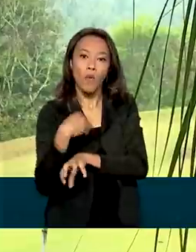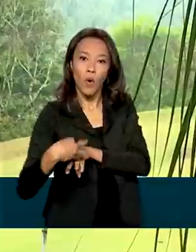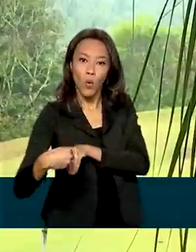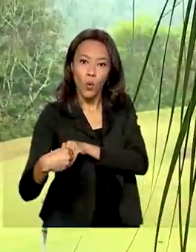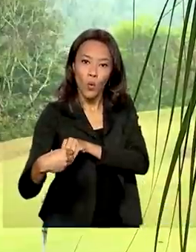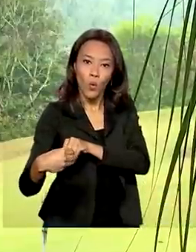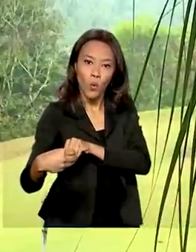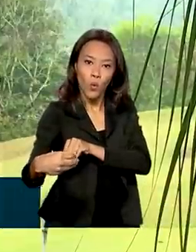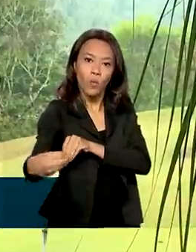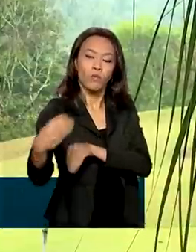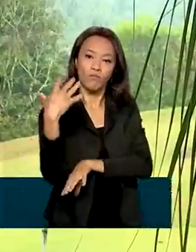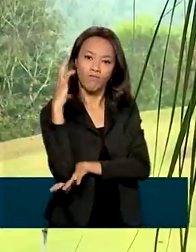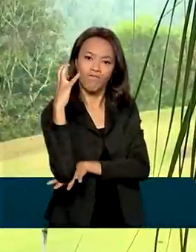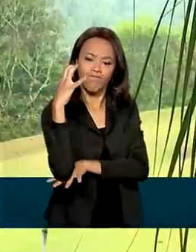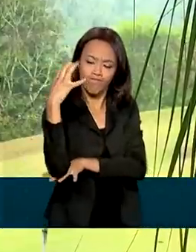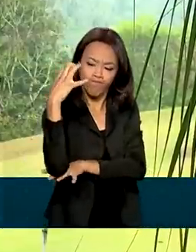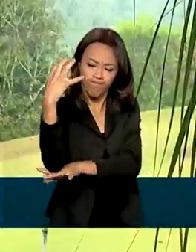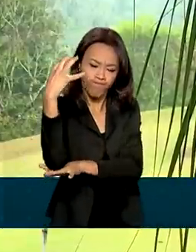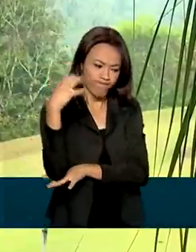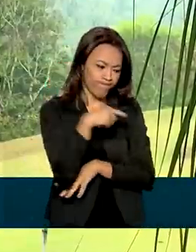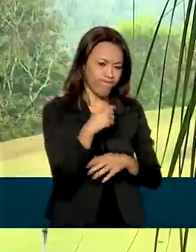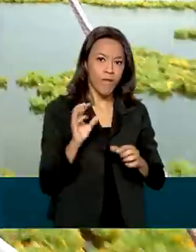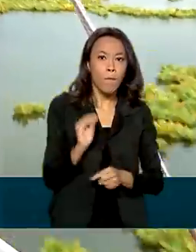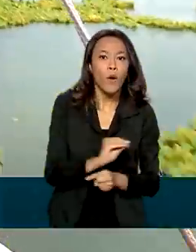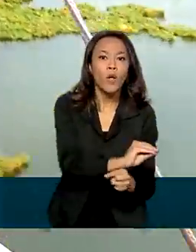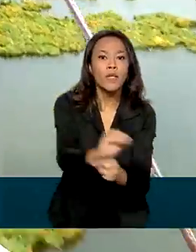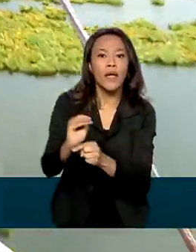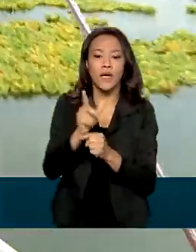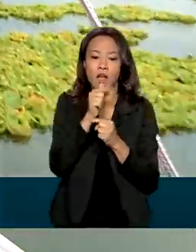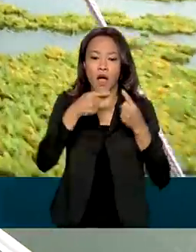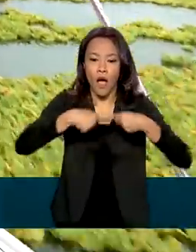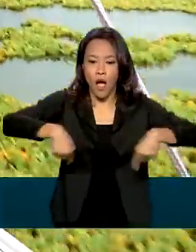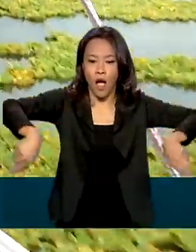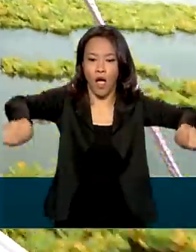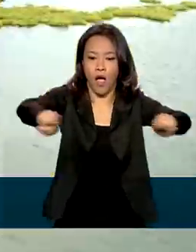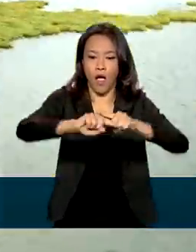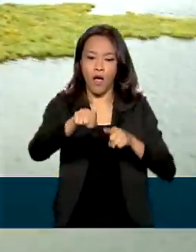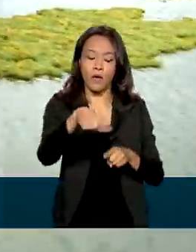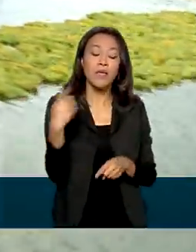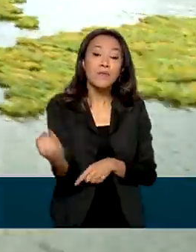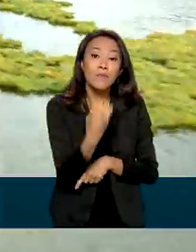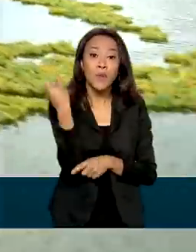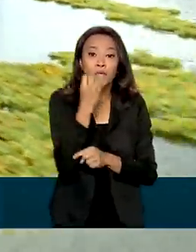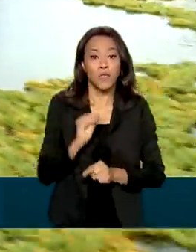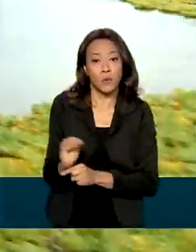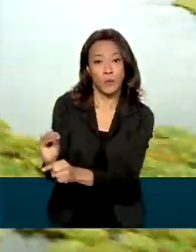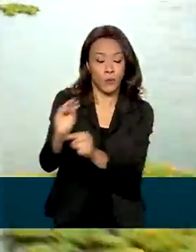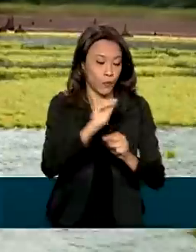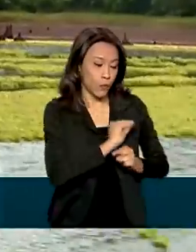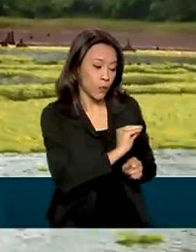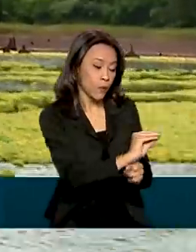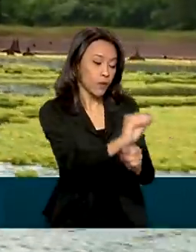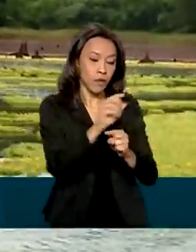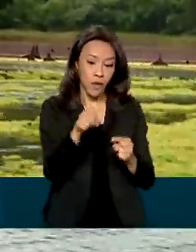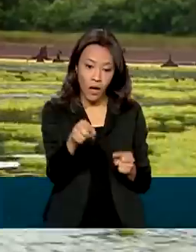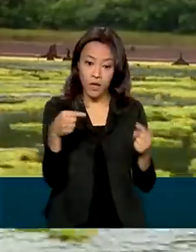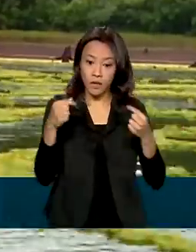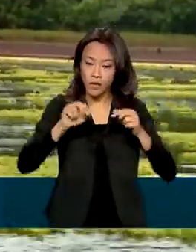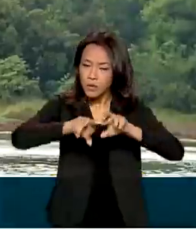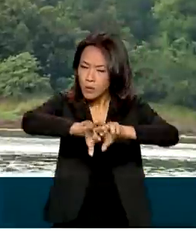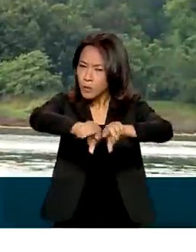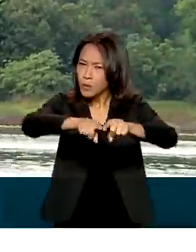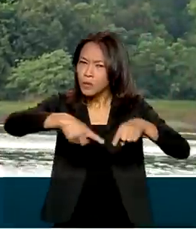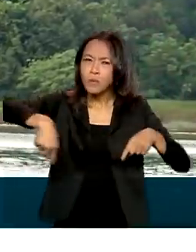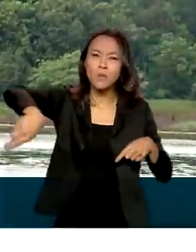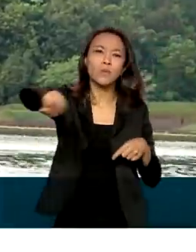fazem parte de um equilíbrio do sistema hídrico. Então, é muito importante a preservação dos ambientes que ainda estão em pé, ainda são